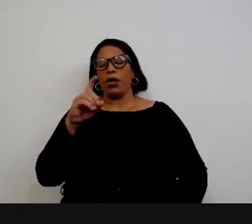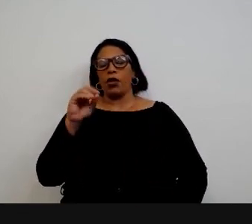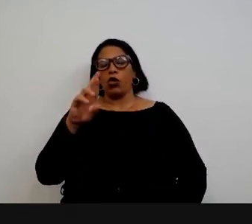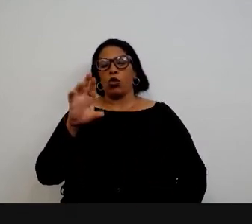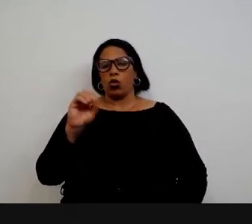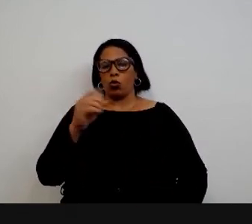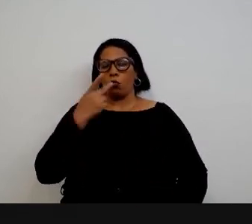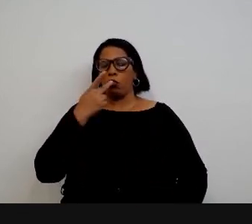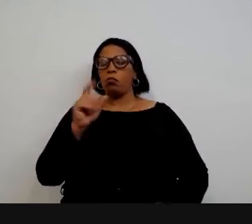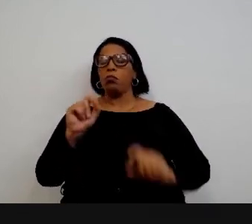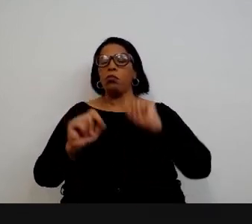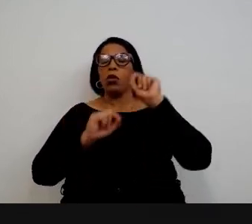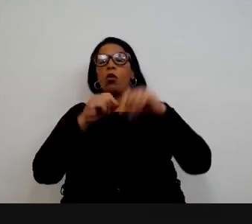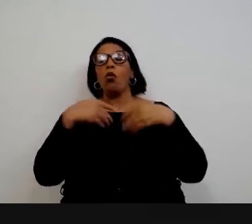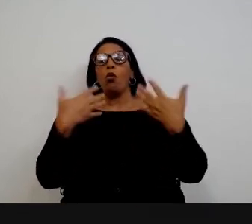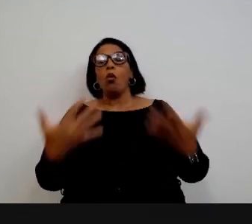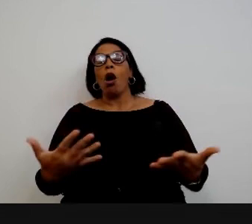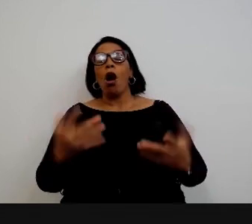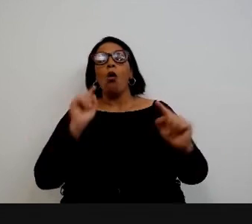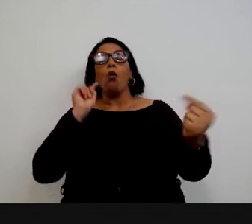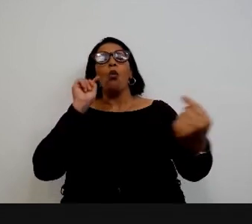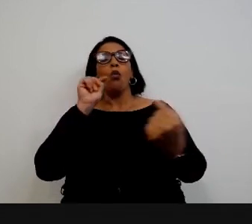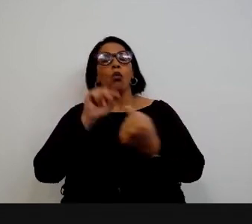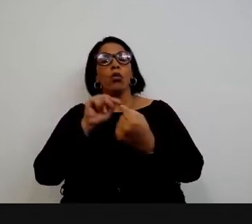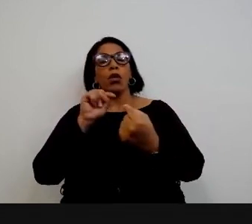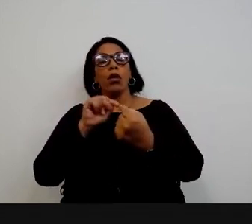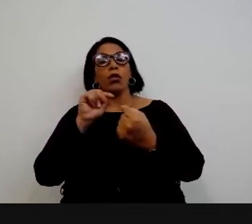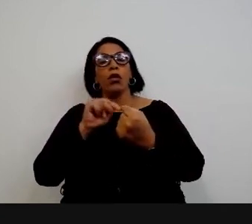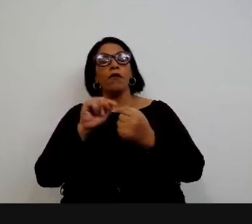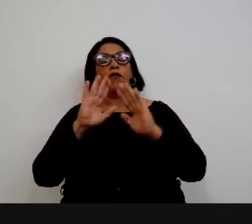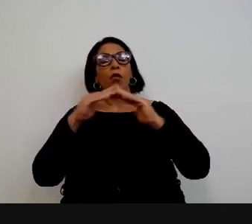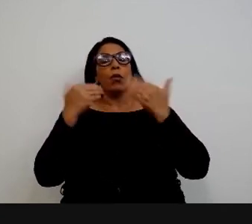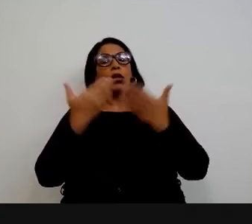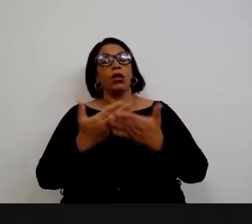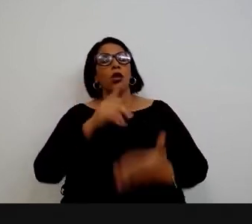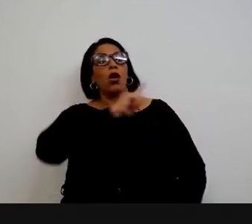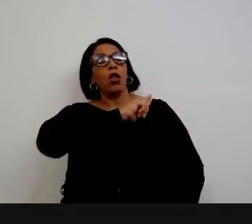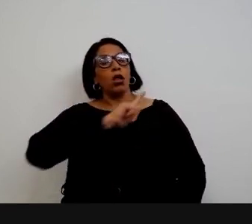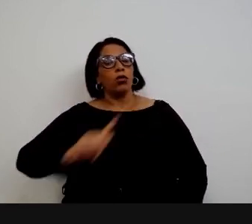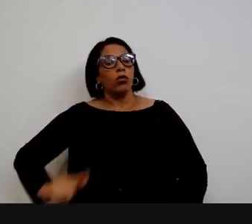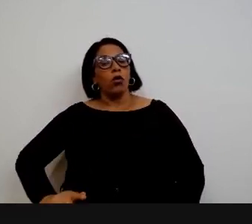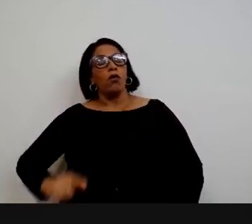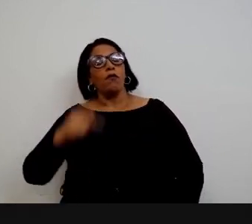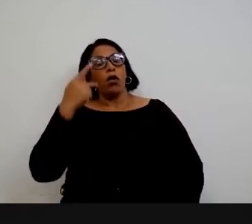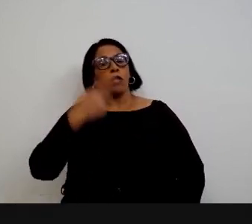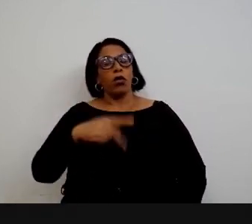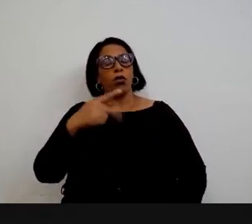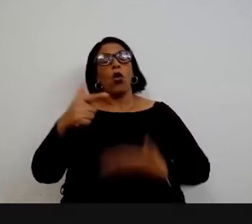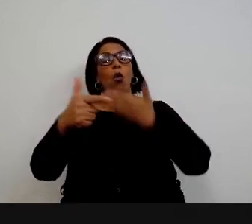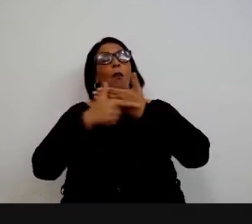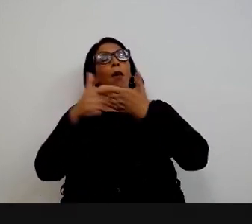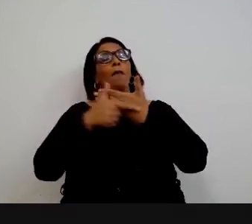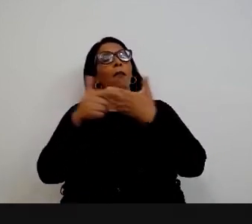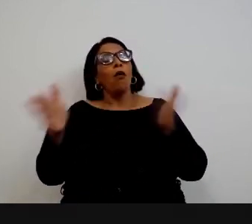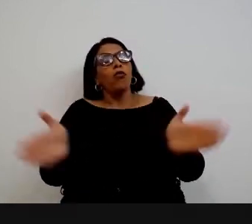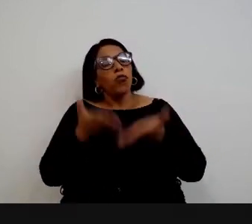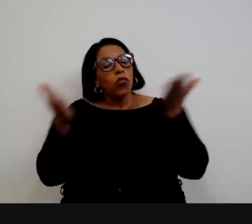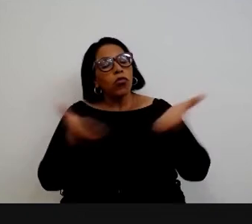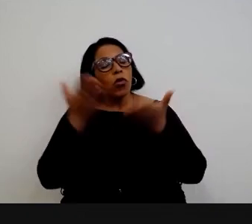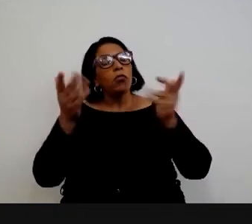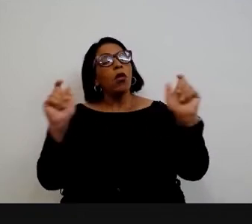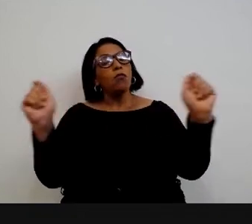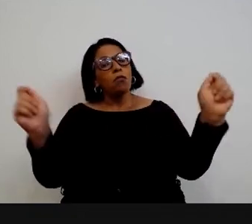ele pergunta qual o maior desafio para as escolas de governo em seu papel de estimular